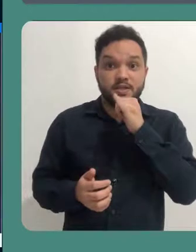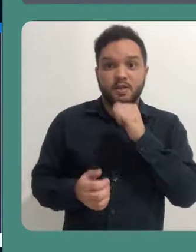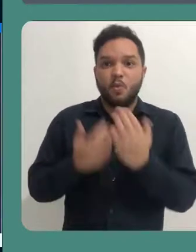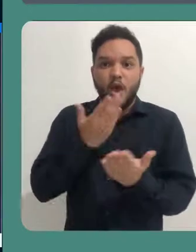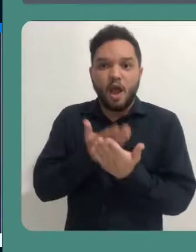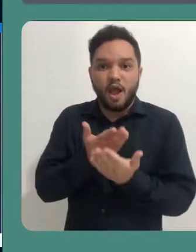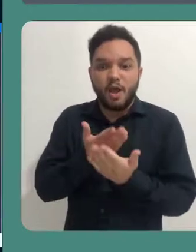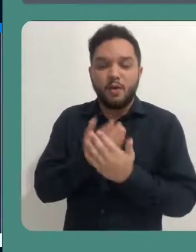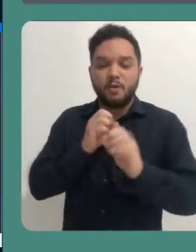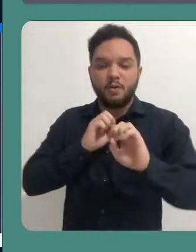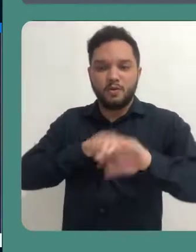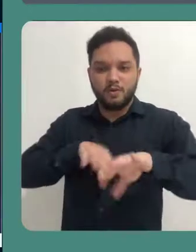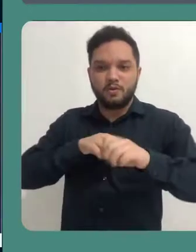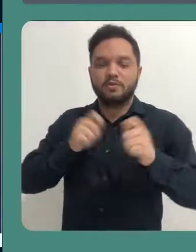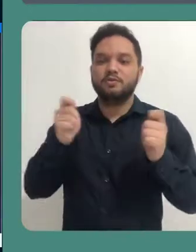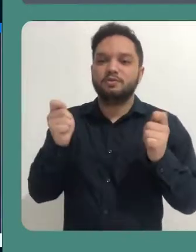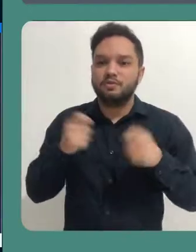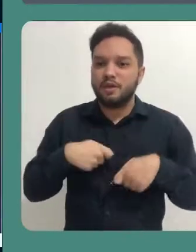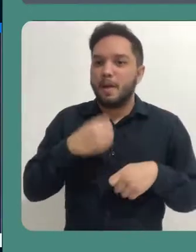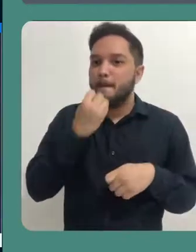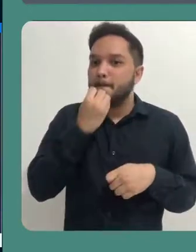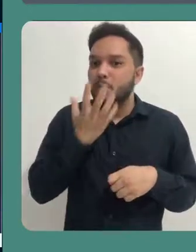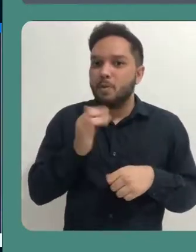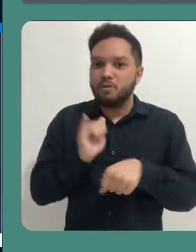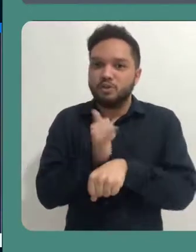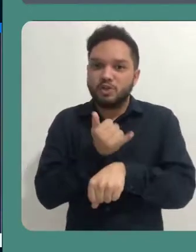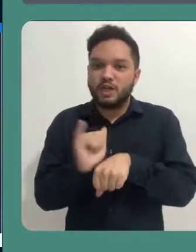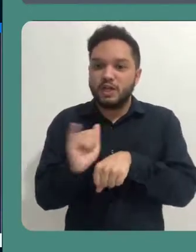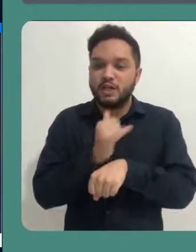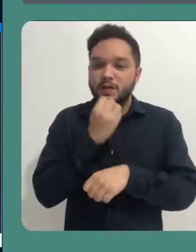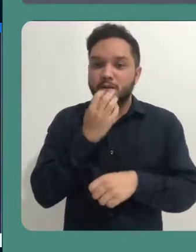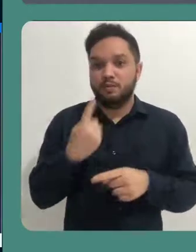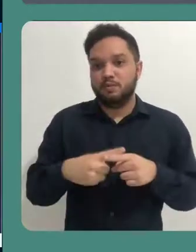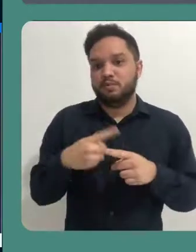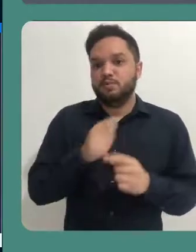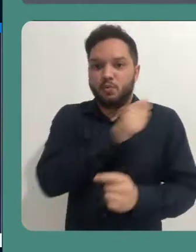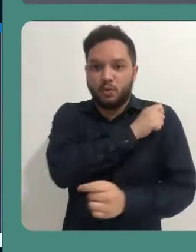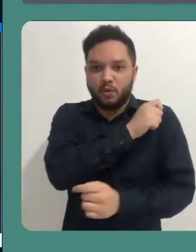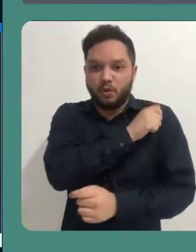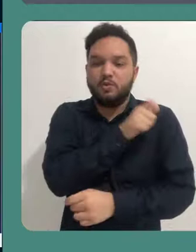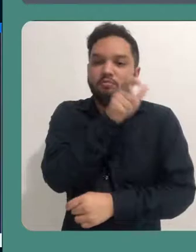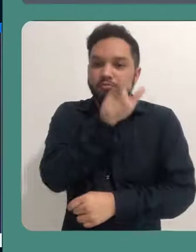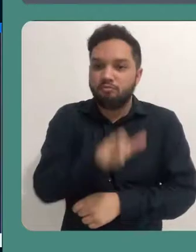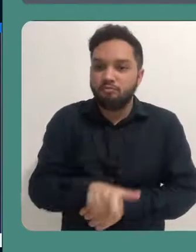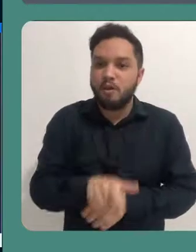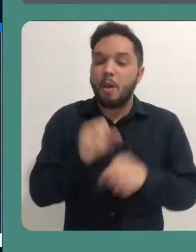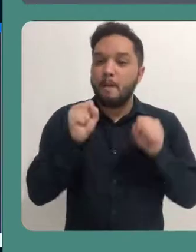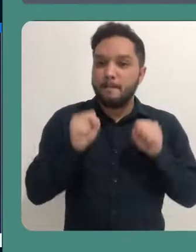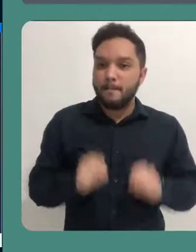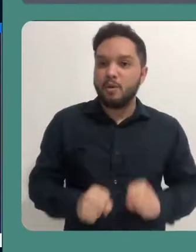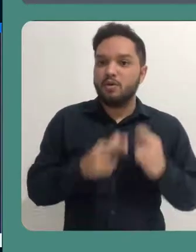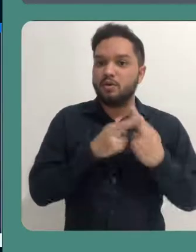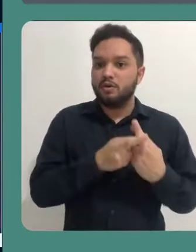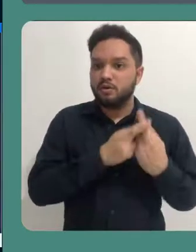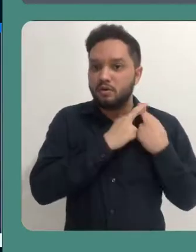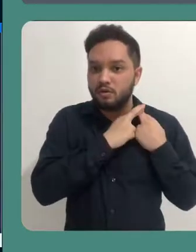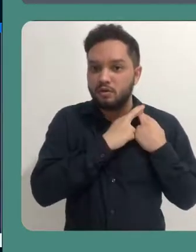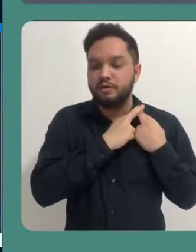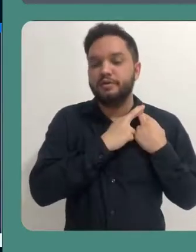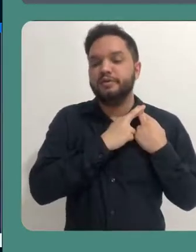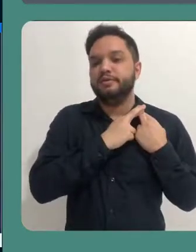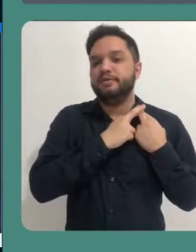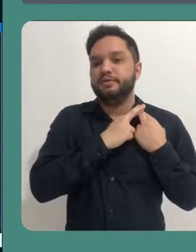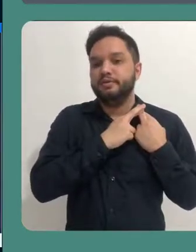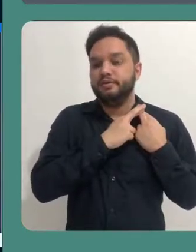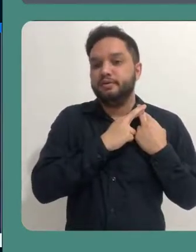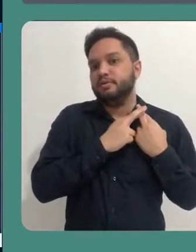aula, ela também é um instrumento muito útil, porque um aluno, por exemplo, pode ficar responsável